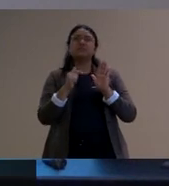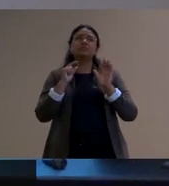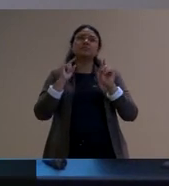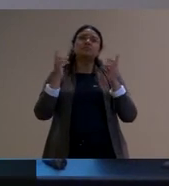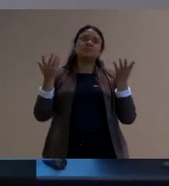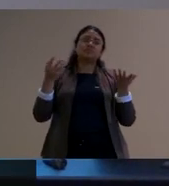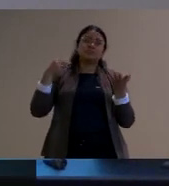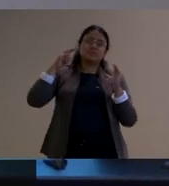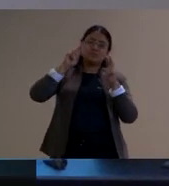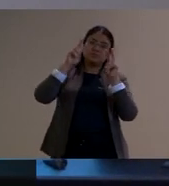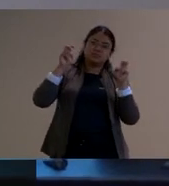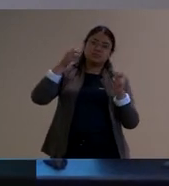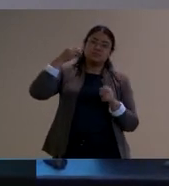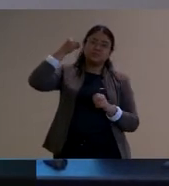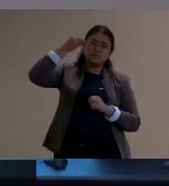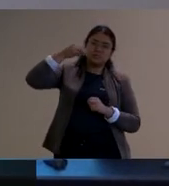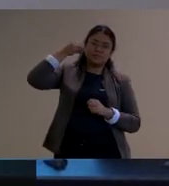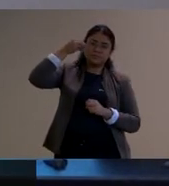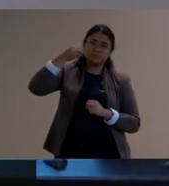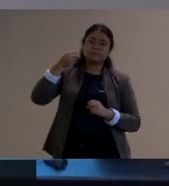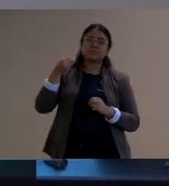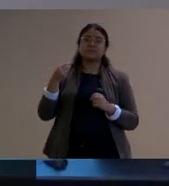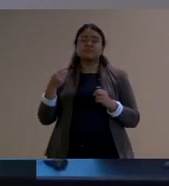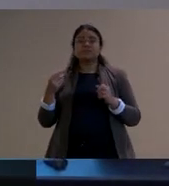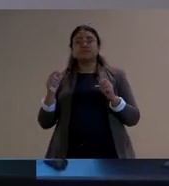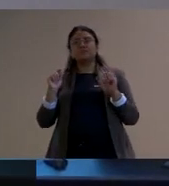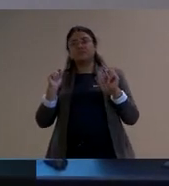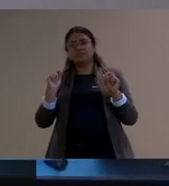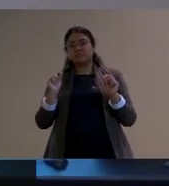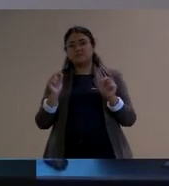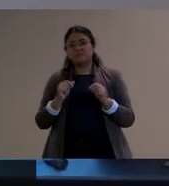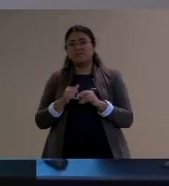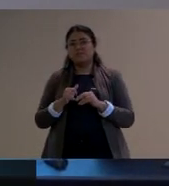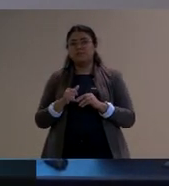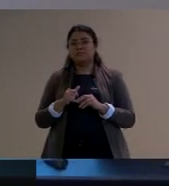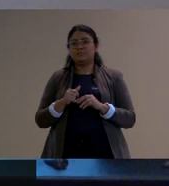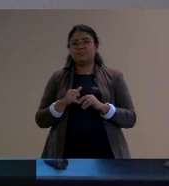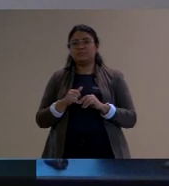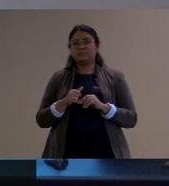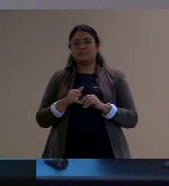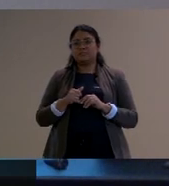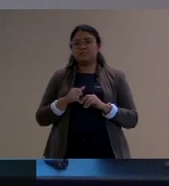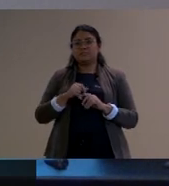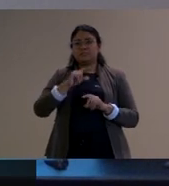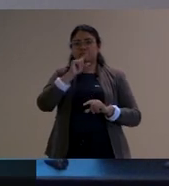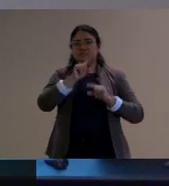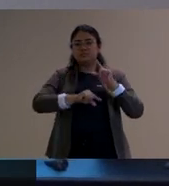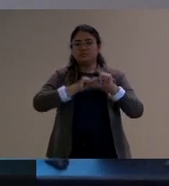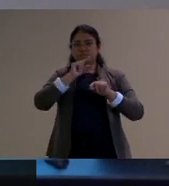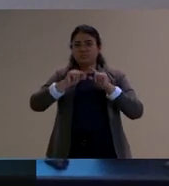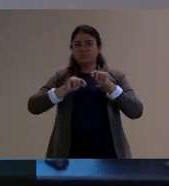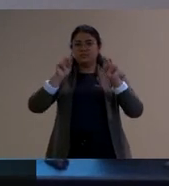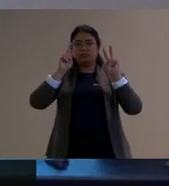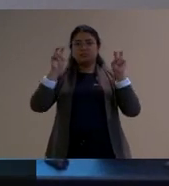das experiências ela pode se colocar um pouco como uma alternativa para algumas práticas que